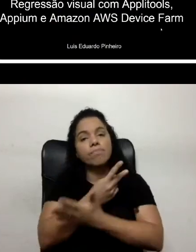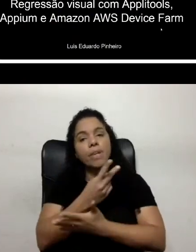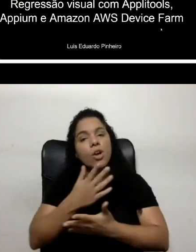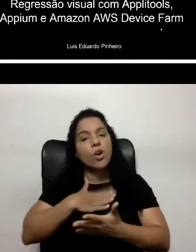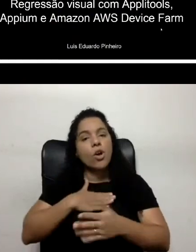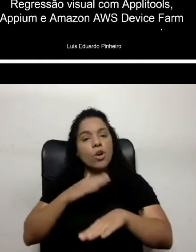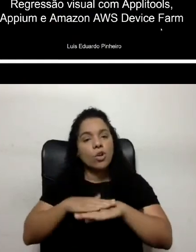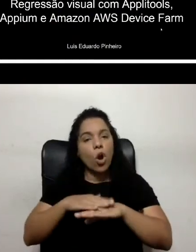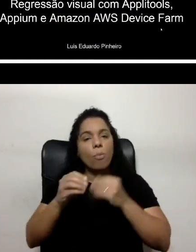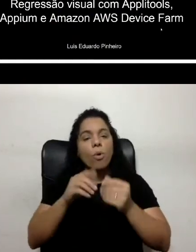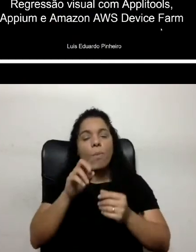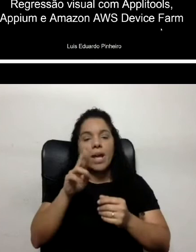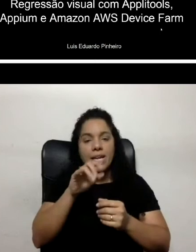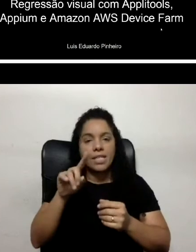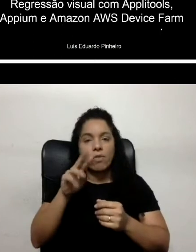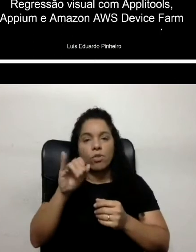no teste mobile.